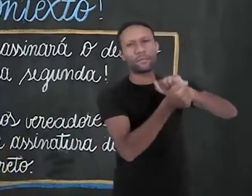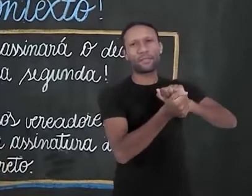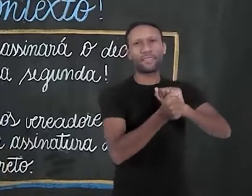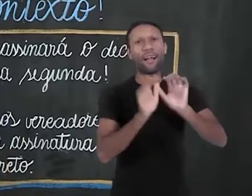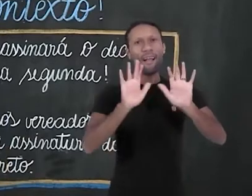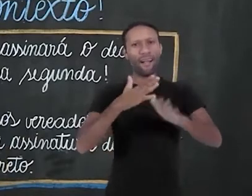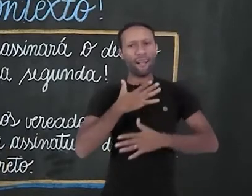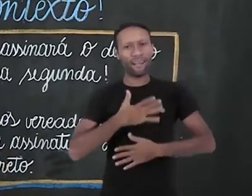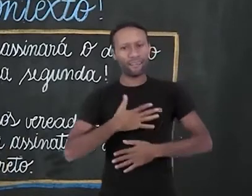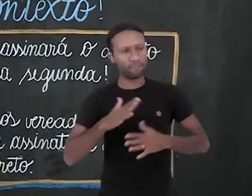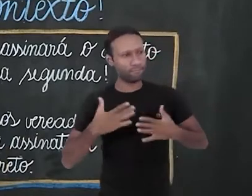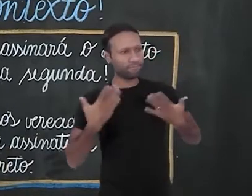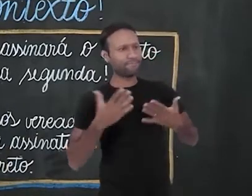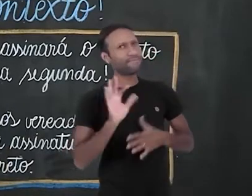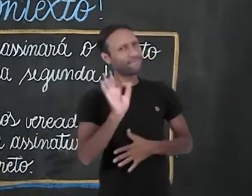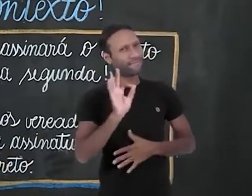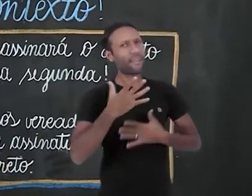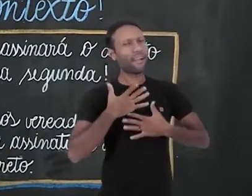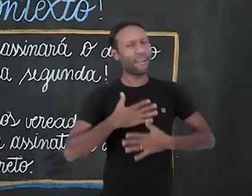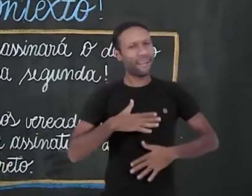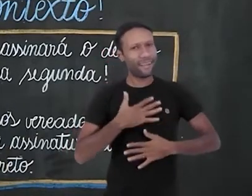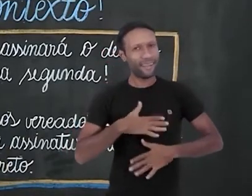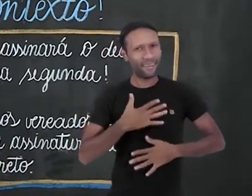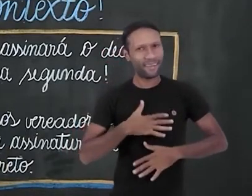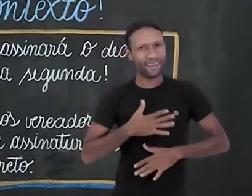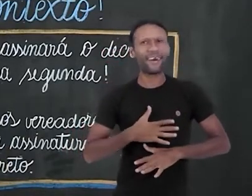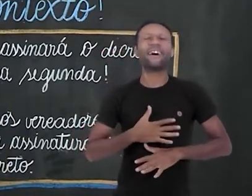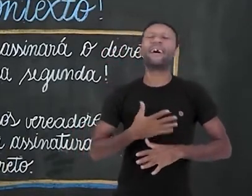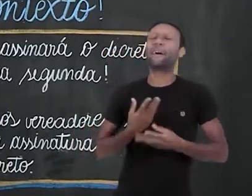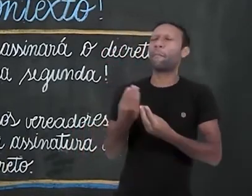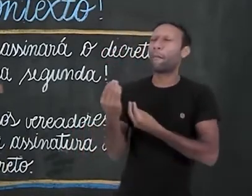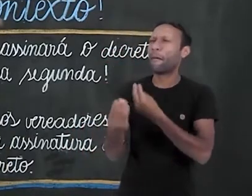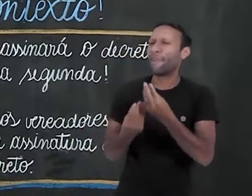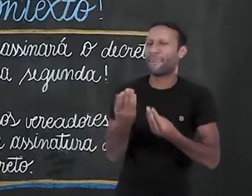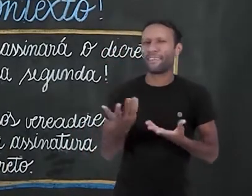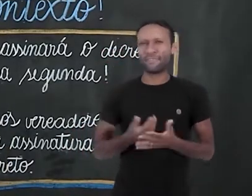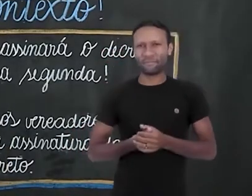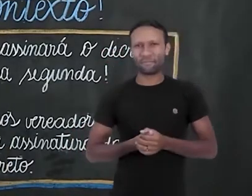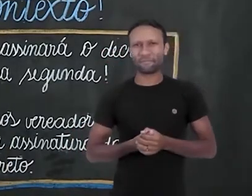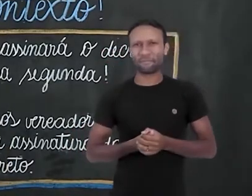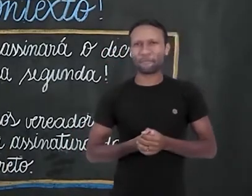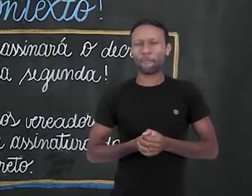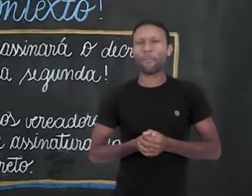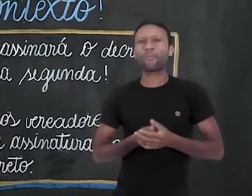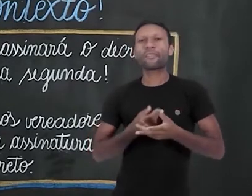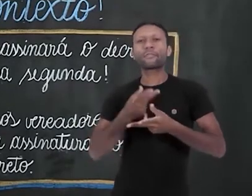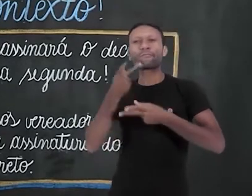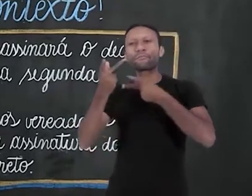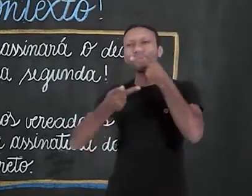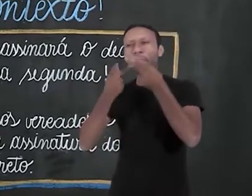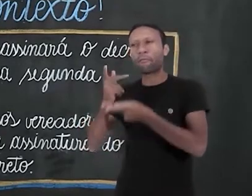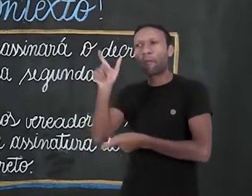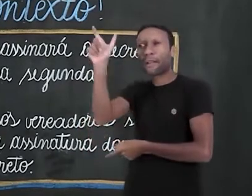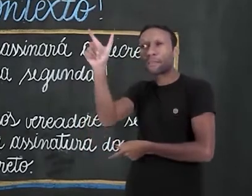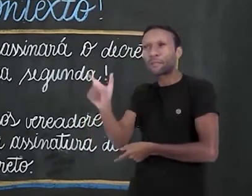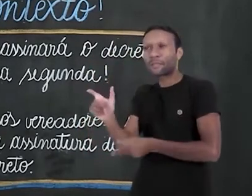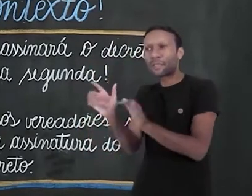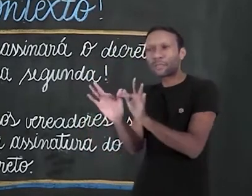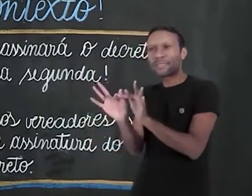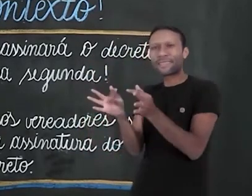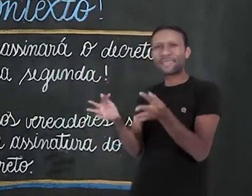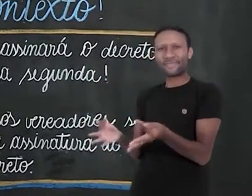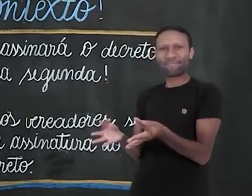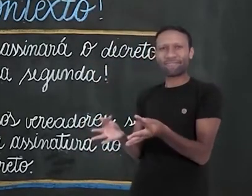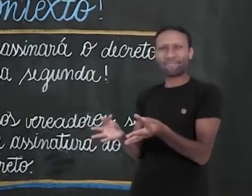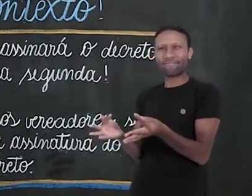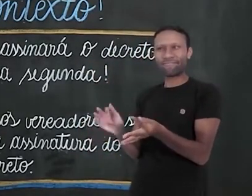se assuste. Pense sempre sobre o que nós estamos falando ou sobre quem nós estamos falando. Quando a gente fala em um sujeito simples, significa